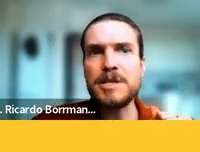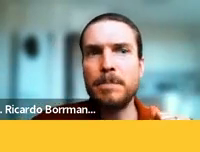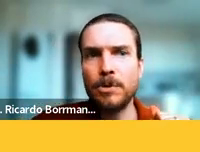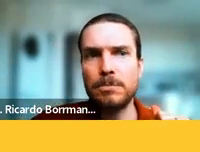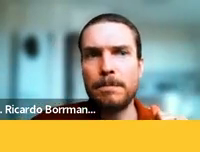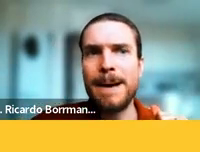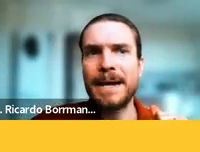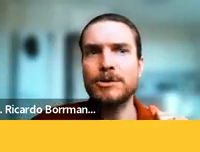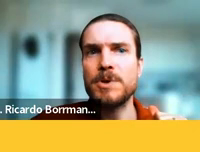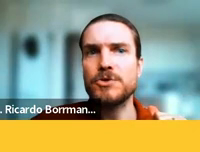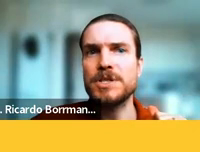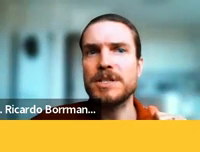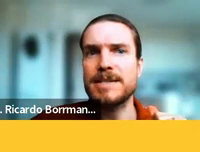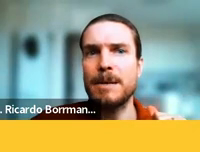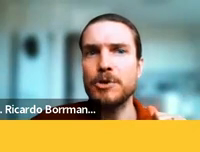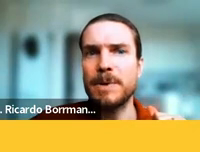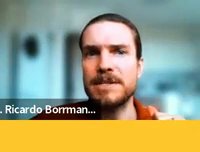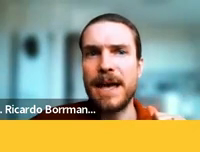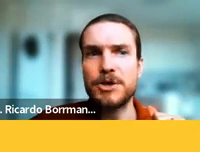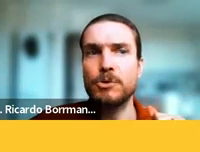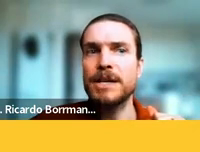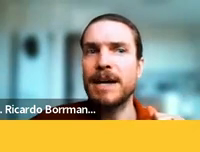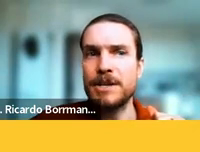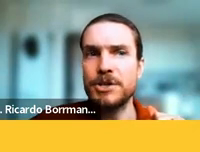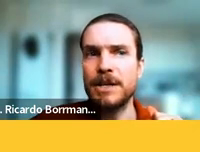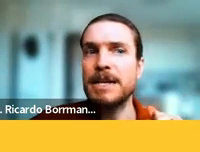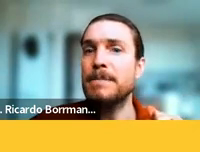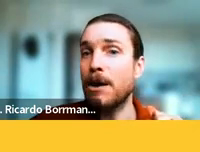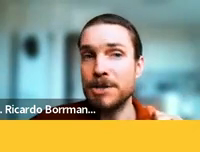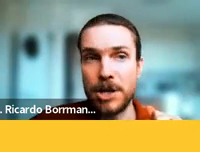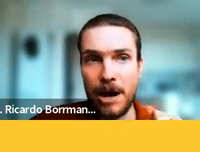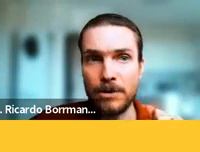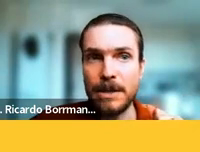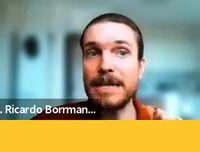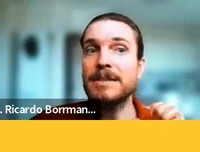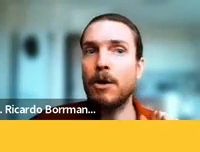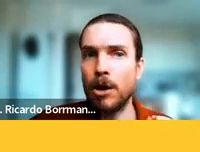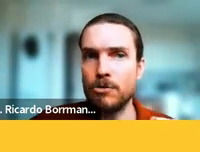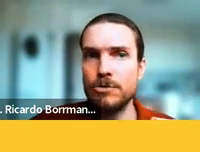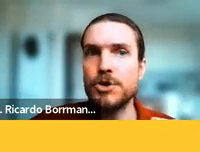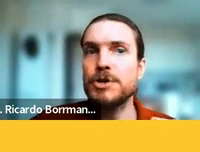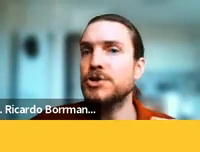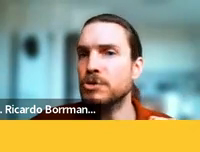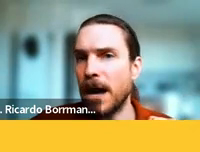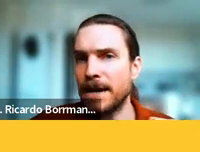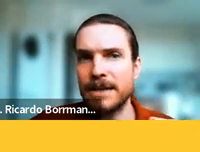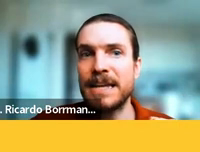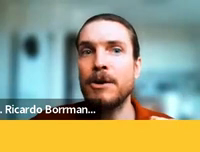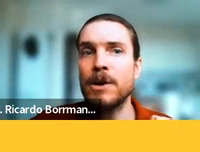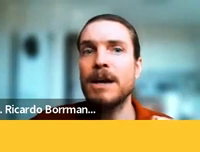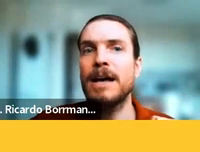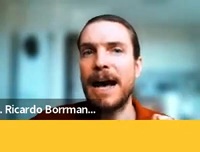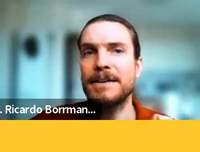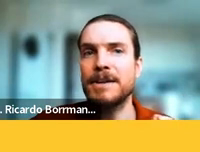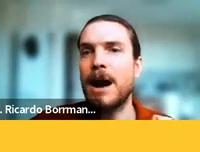Nesse ponto Barreto começou a interessar muito pelas ideias do orientalista liberal radical e teólogo de origem judaica